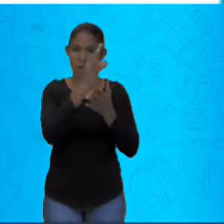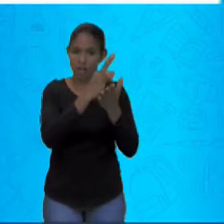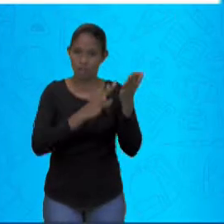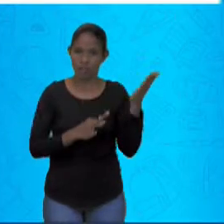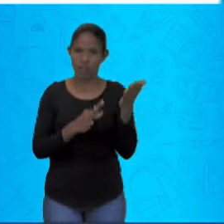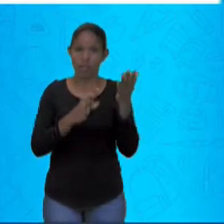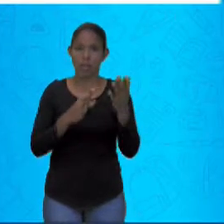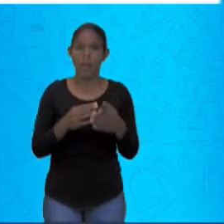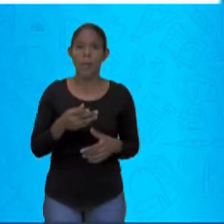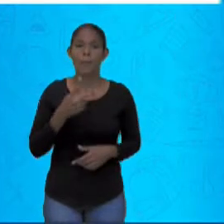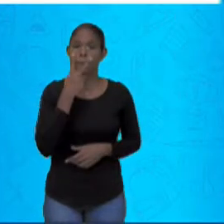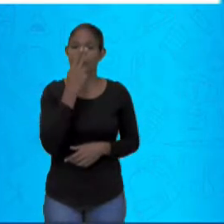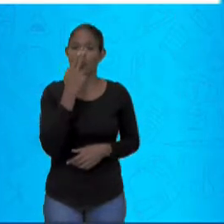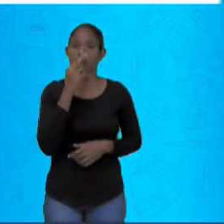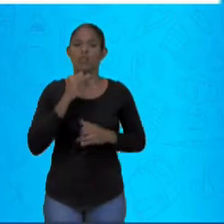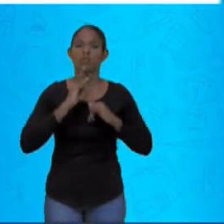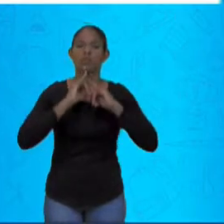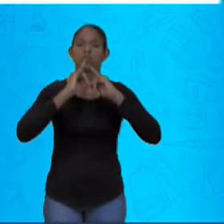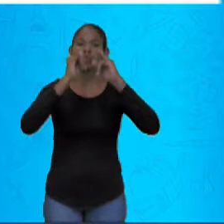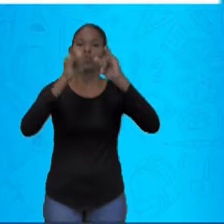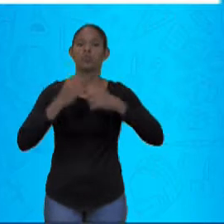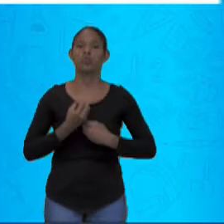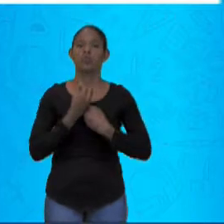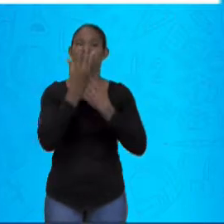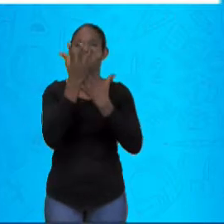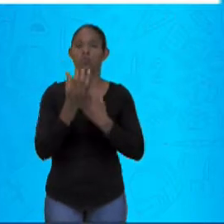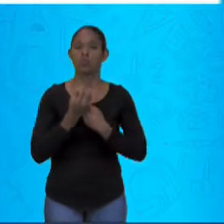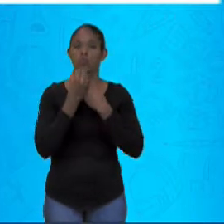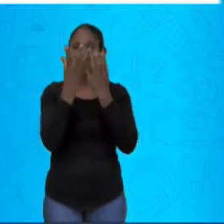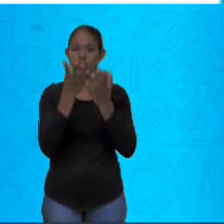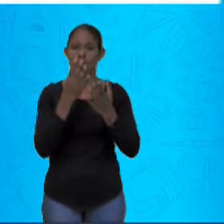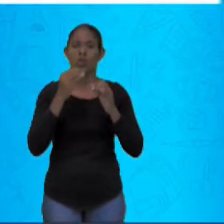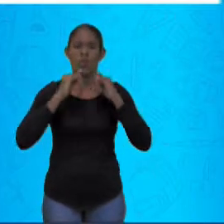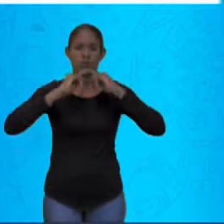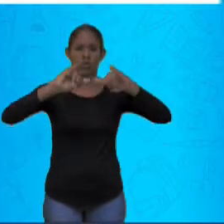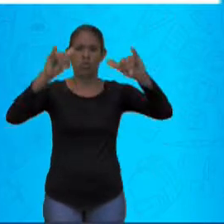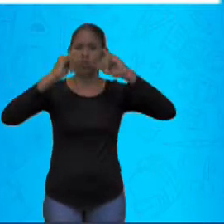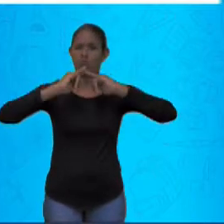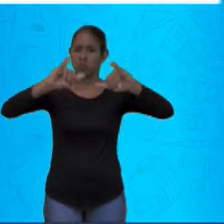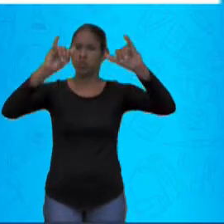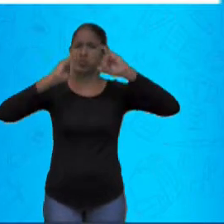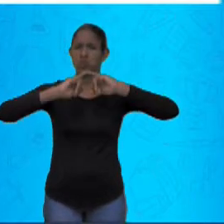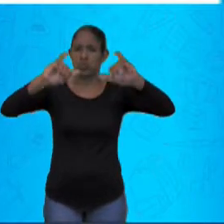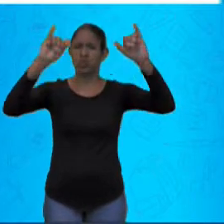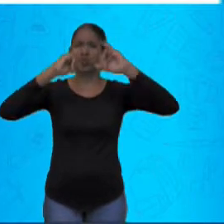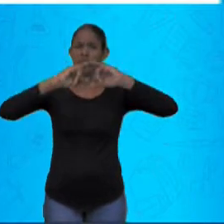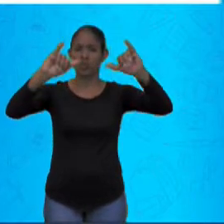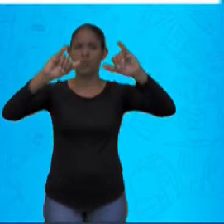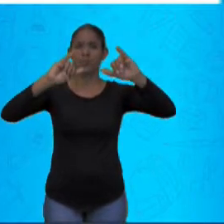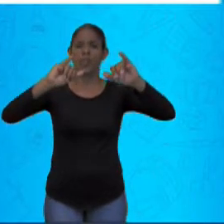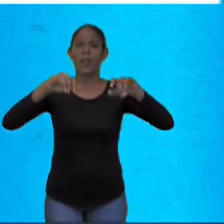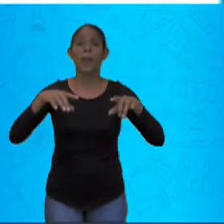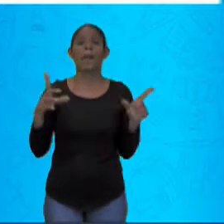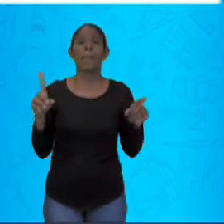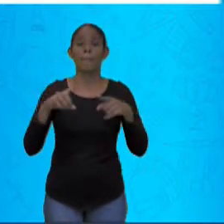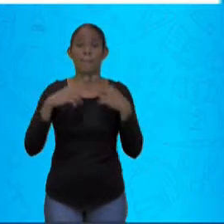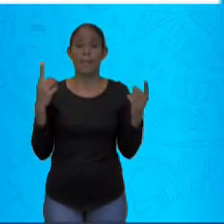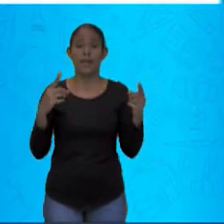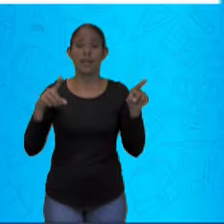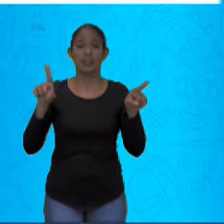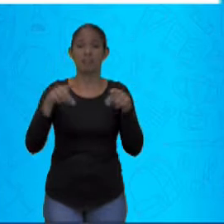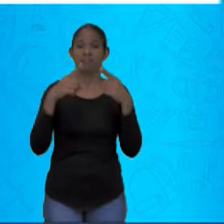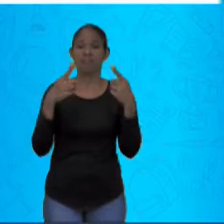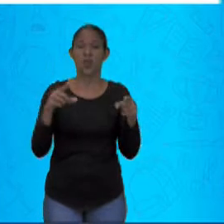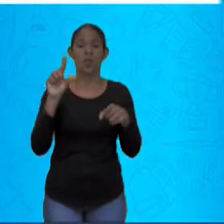geralmente, muita informação e pouca melodia. Entende-se que o rap é uma